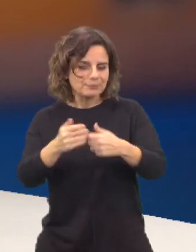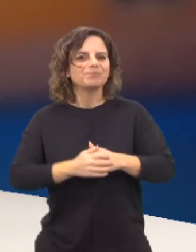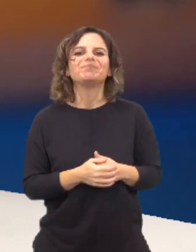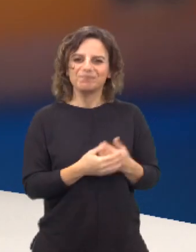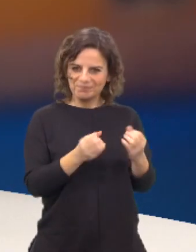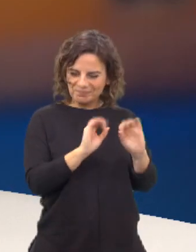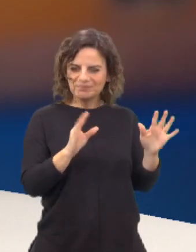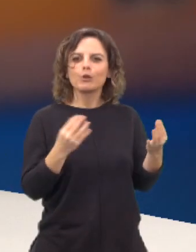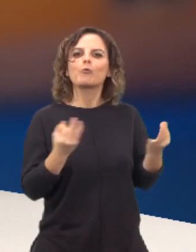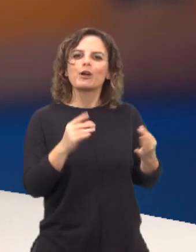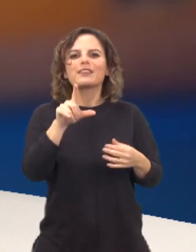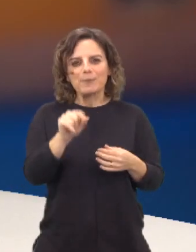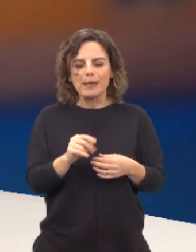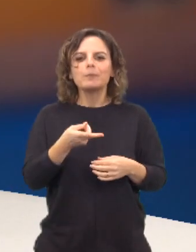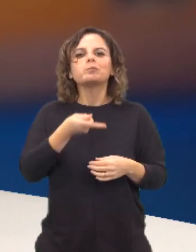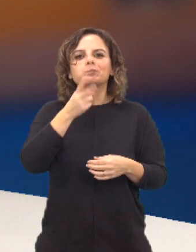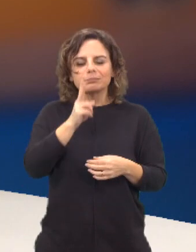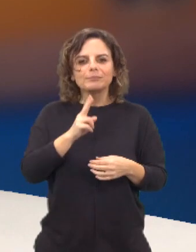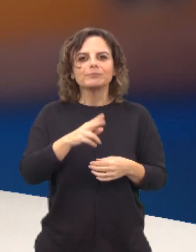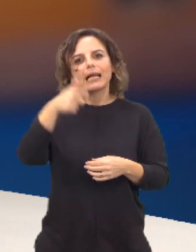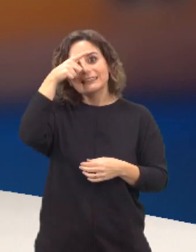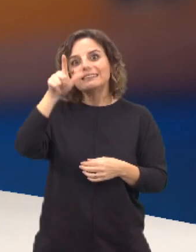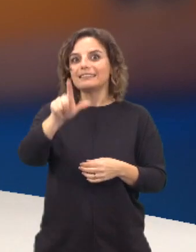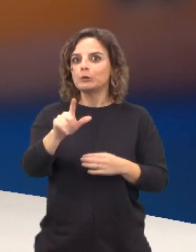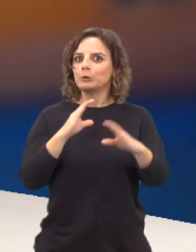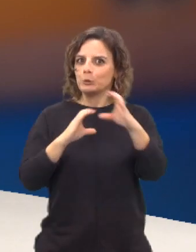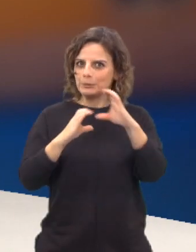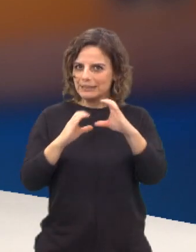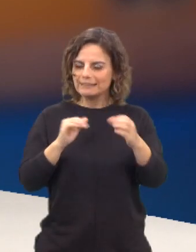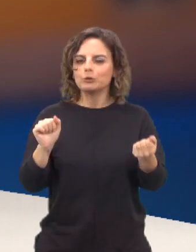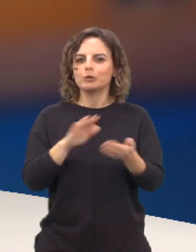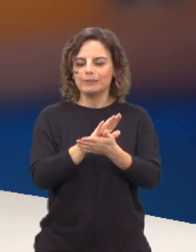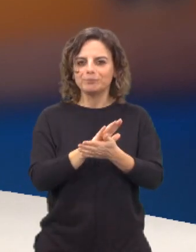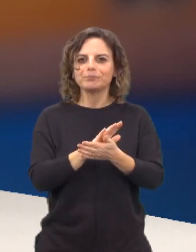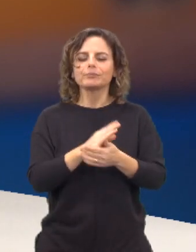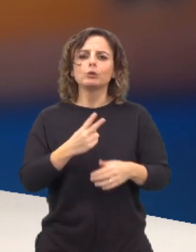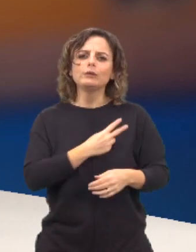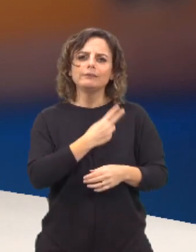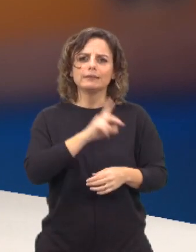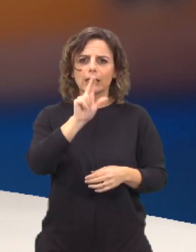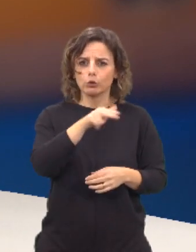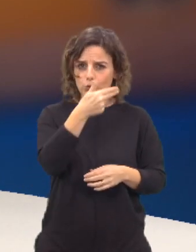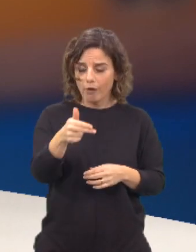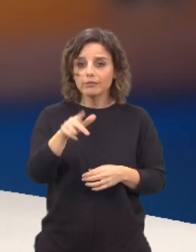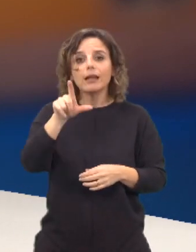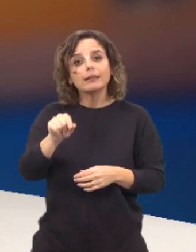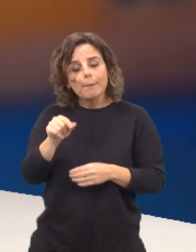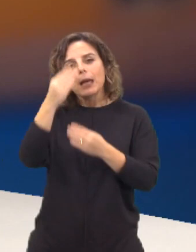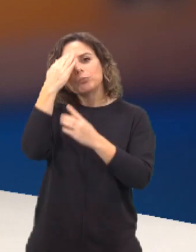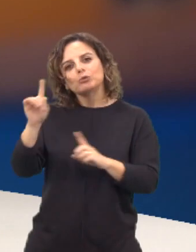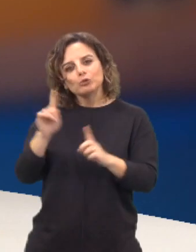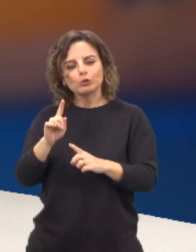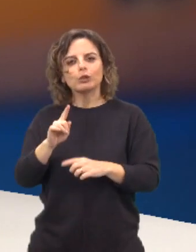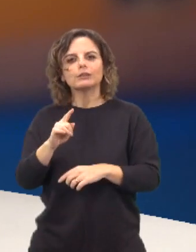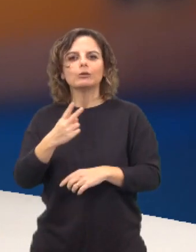também, e é, professor, foi diretor da Licenciatura de Comunicação e Jornalismo na Universidade Lusófona e é professor